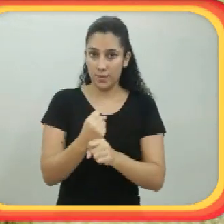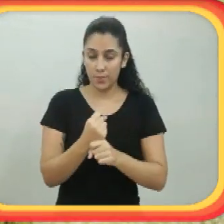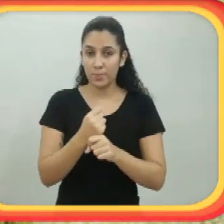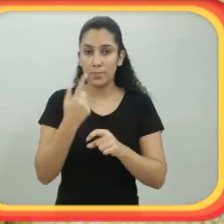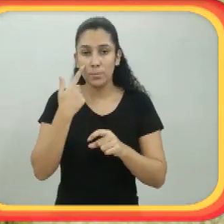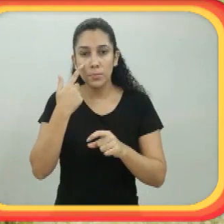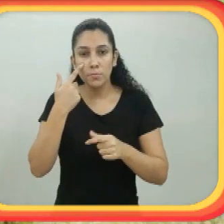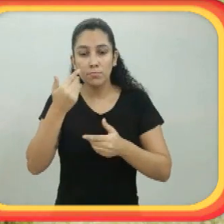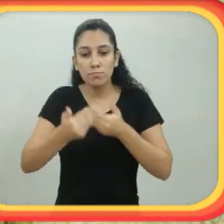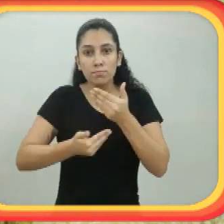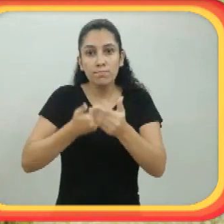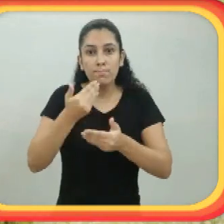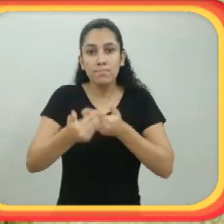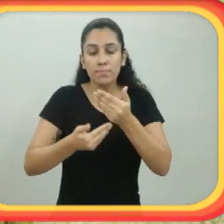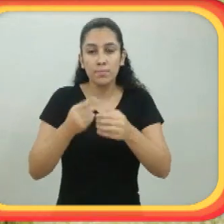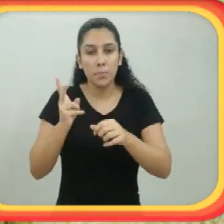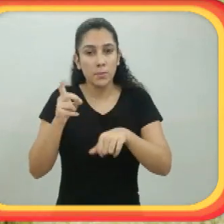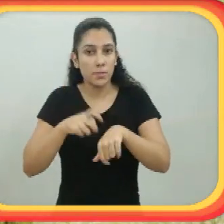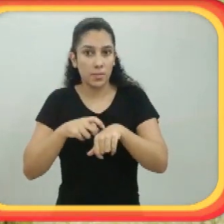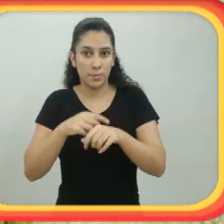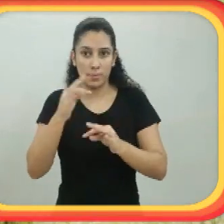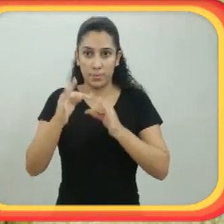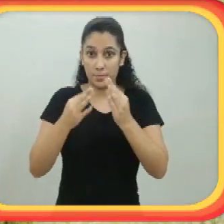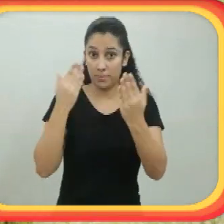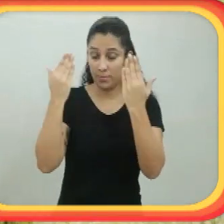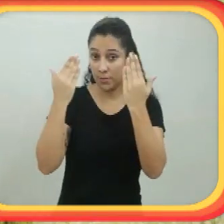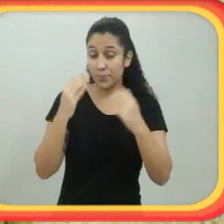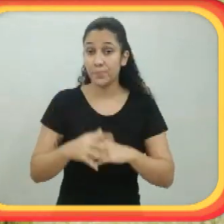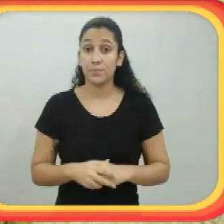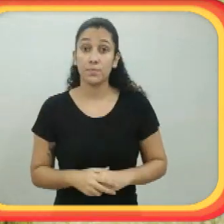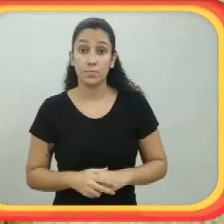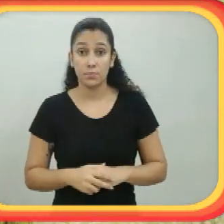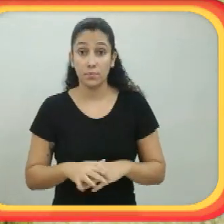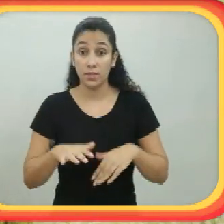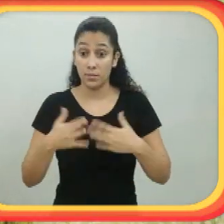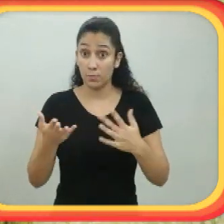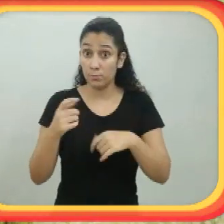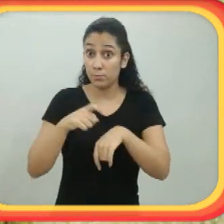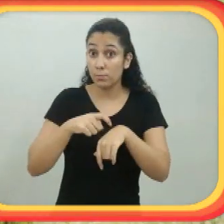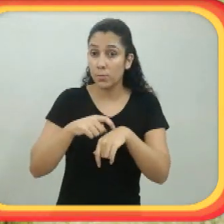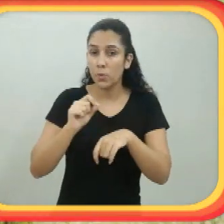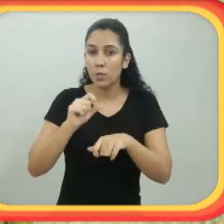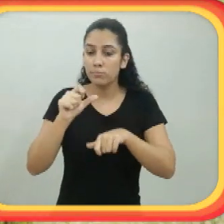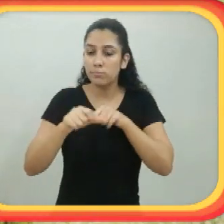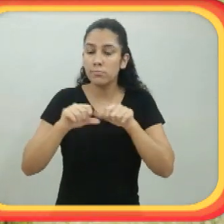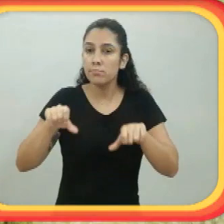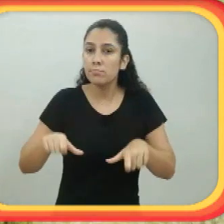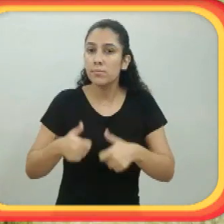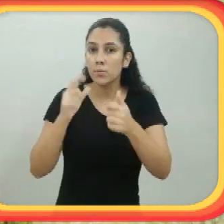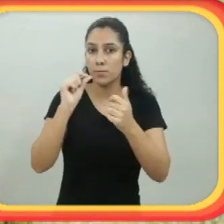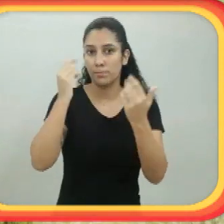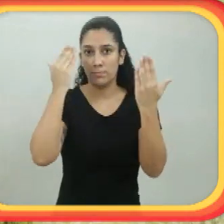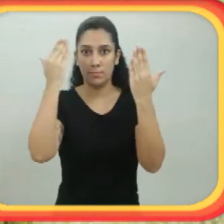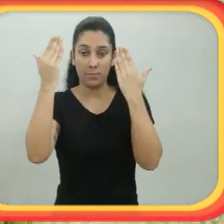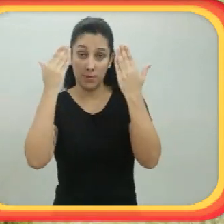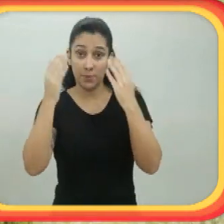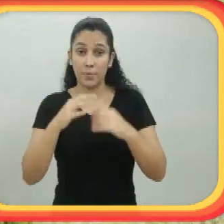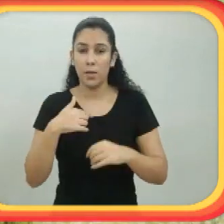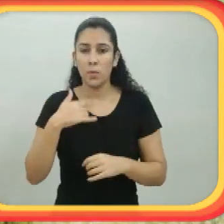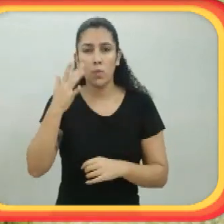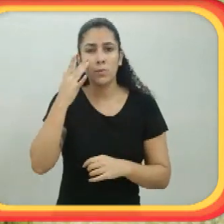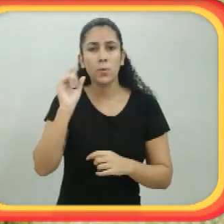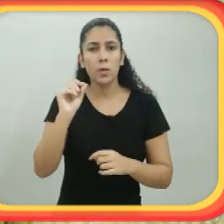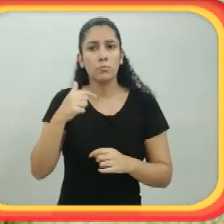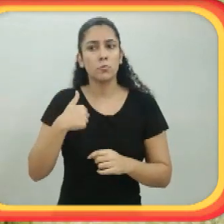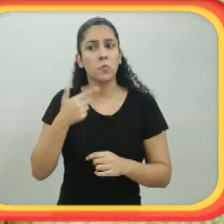fazendo o que eles chamam de reabilitação psicológica. E aí tive alta, mas continuei com ele mais uns três